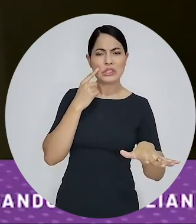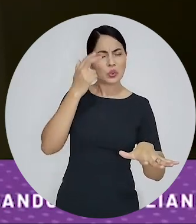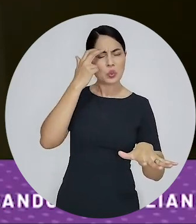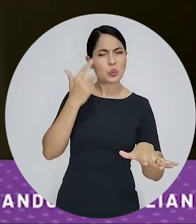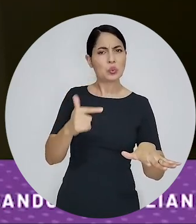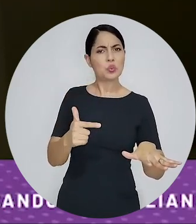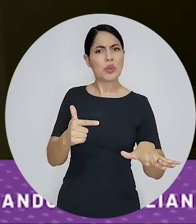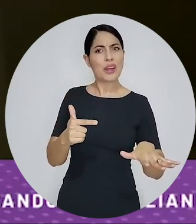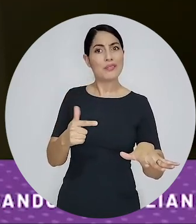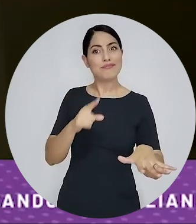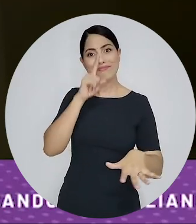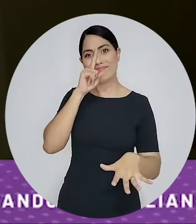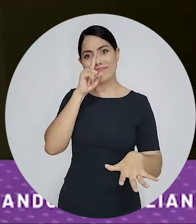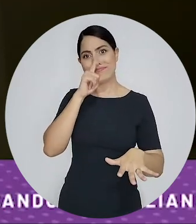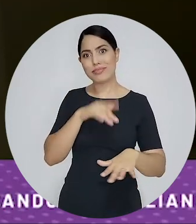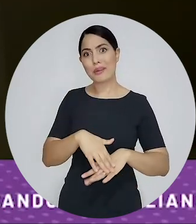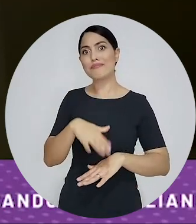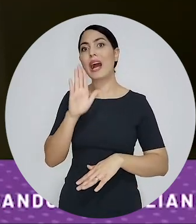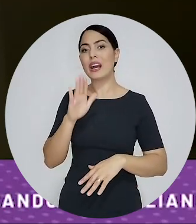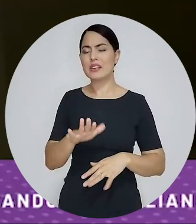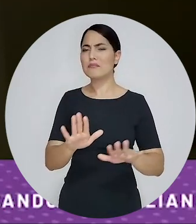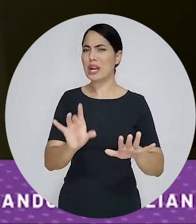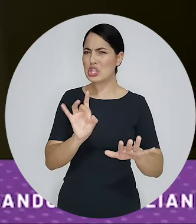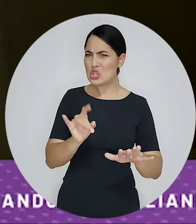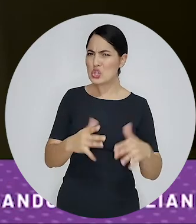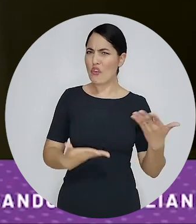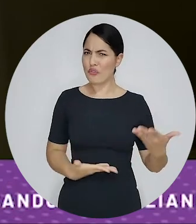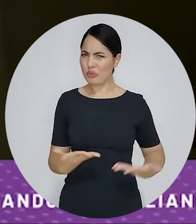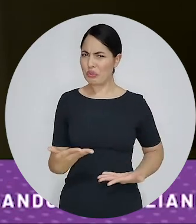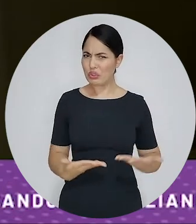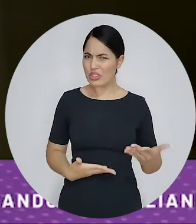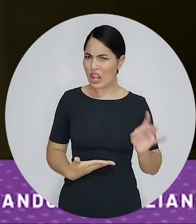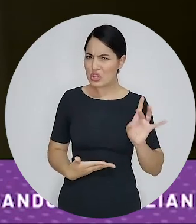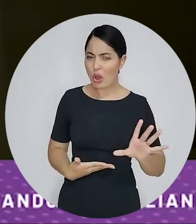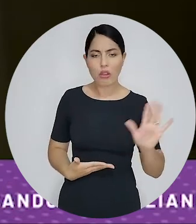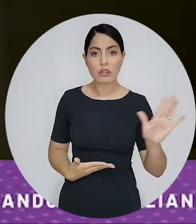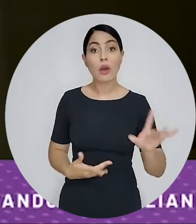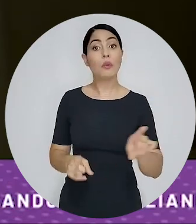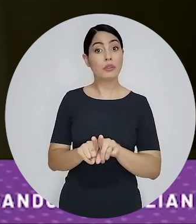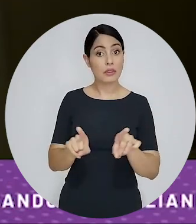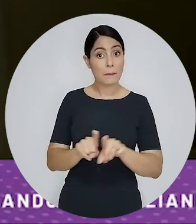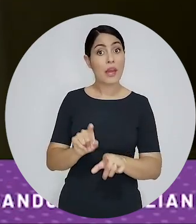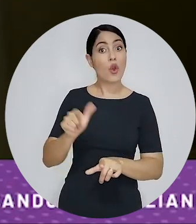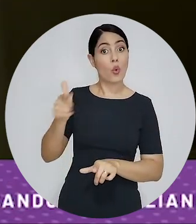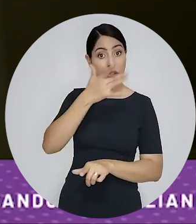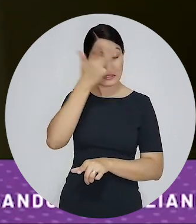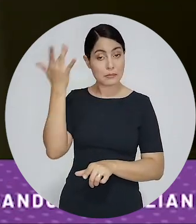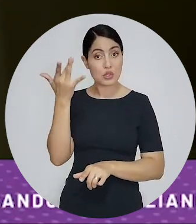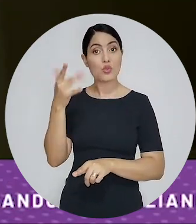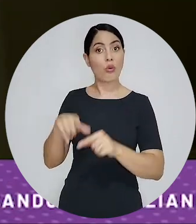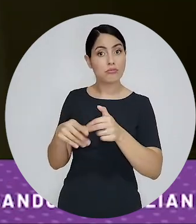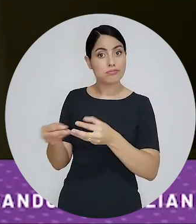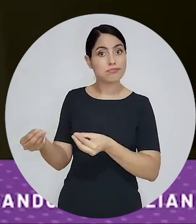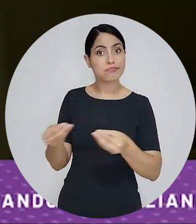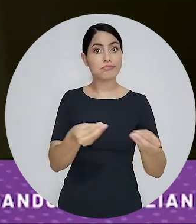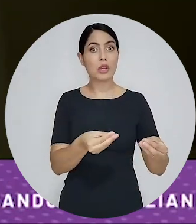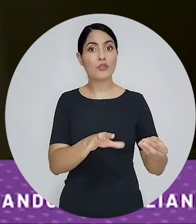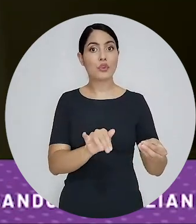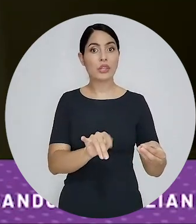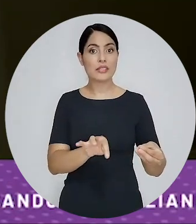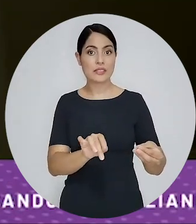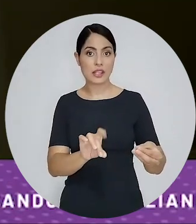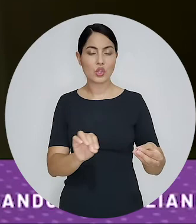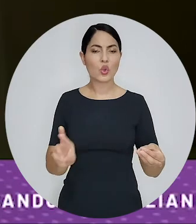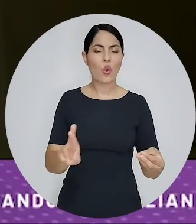muito grande mas não só em relação aos funcionários da empresa mas também aos seus fornecedores por isso a importância dessa